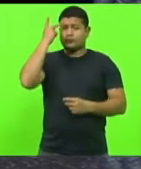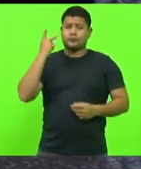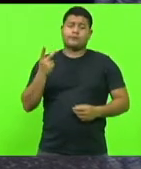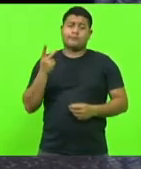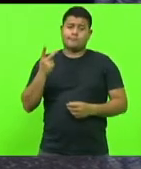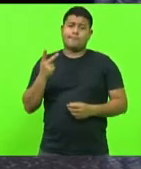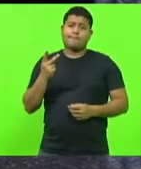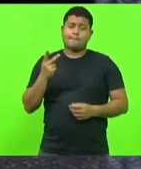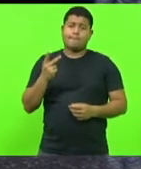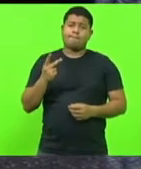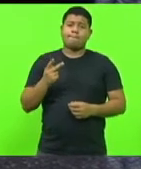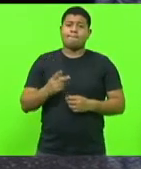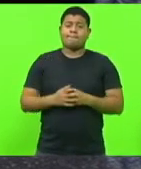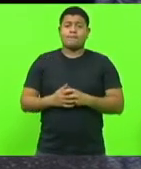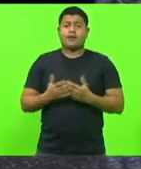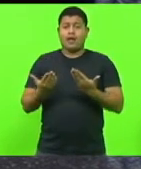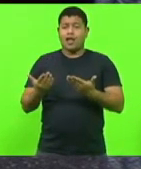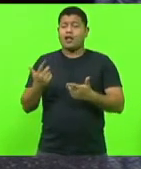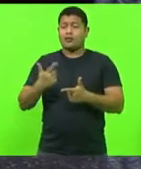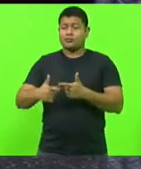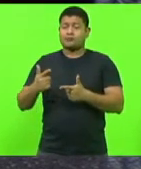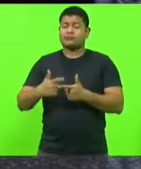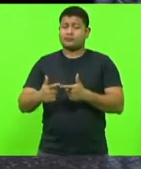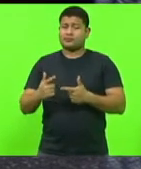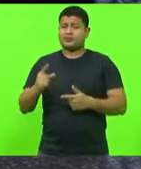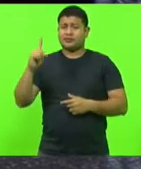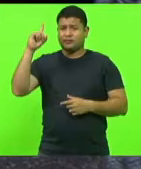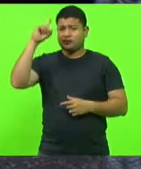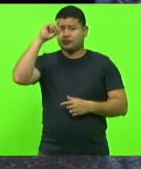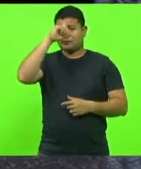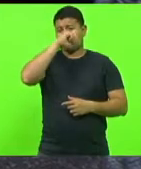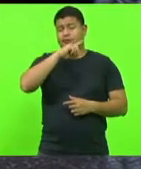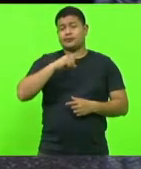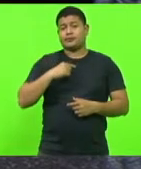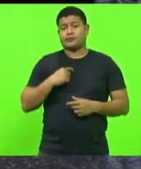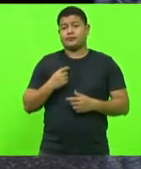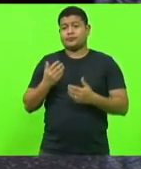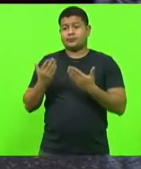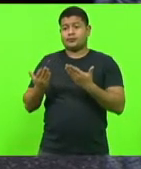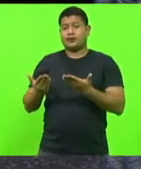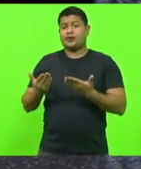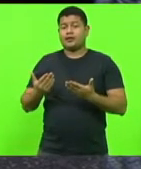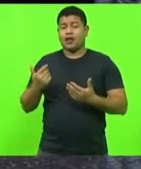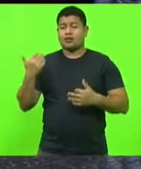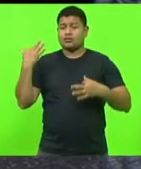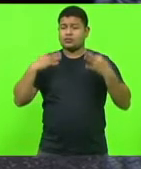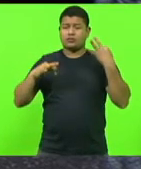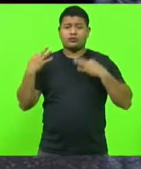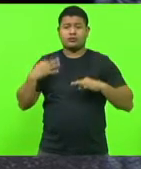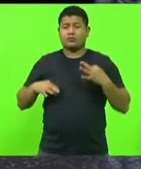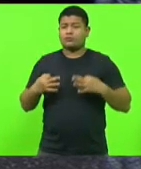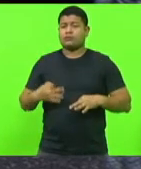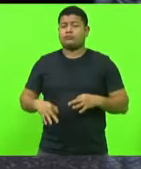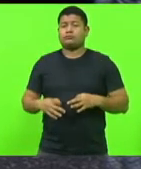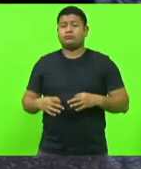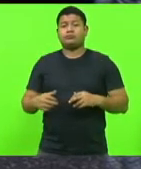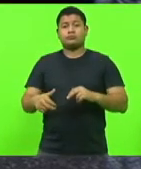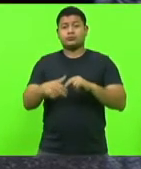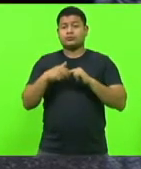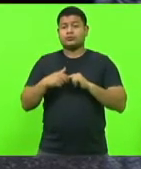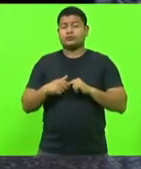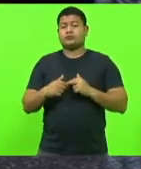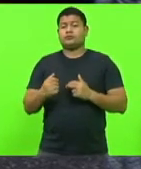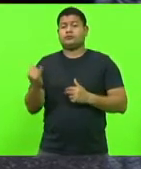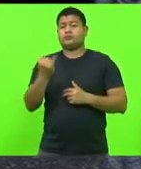É uma situação bastante difícil para quem convive com essa dor e, portanto, é importante que